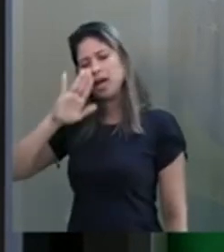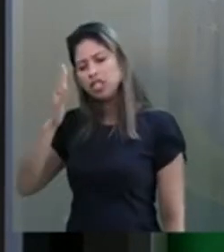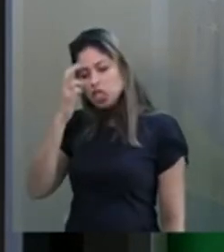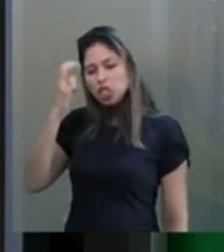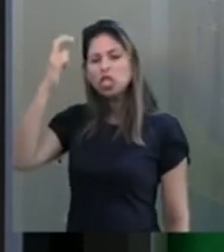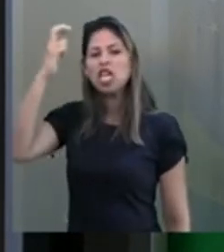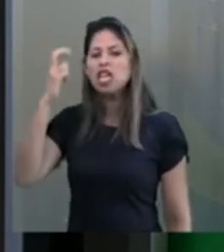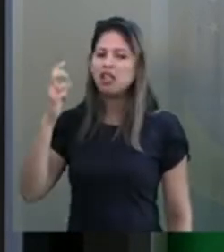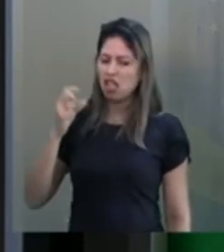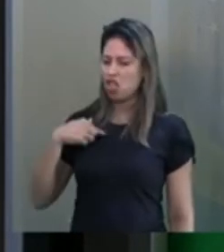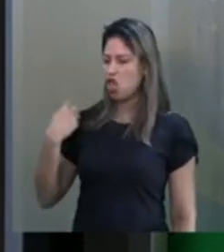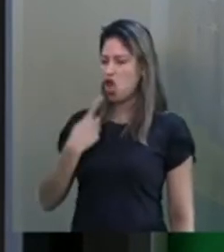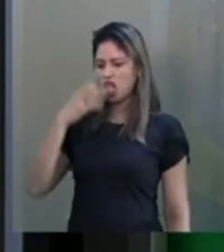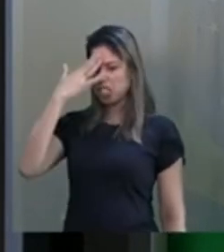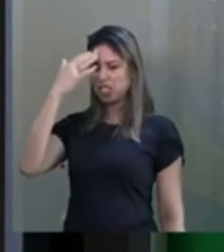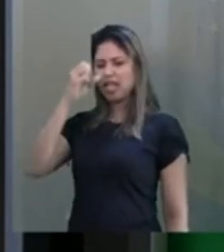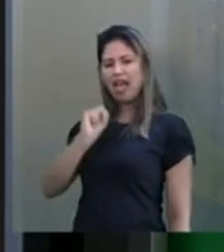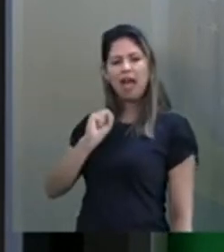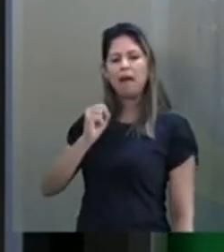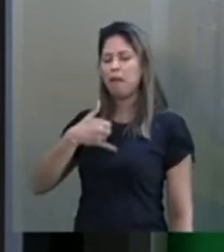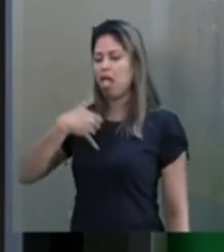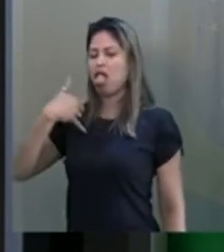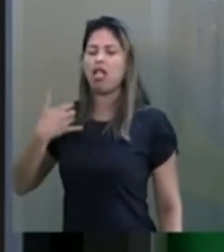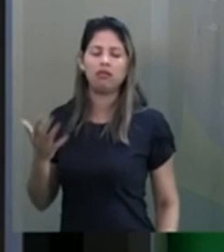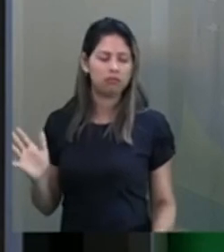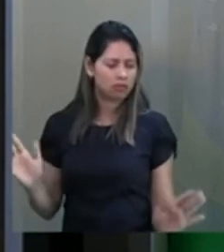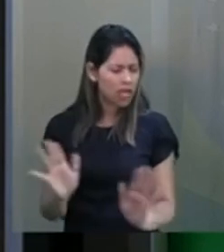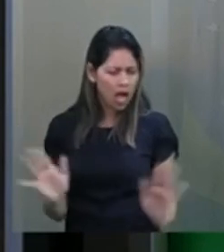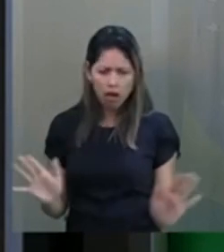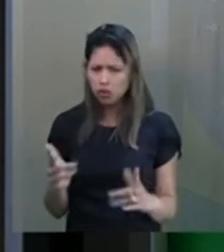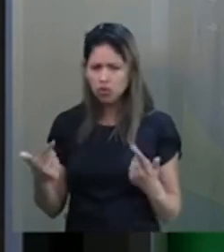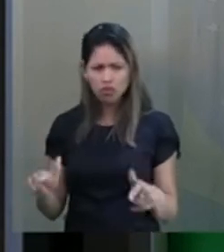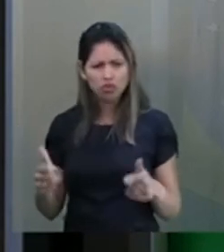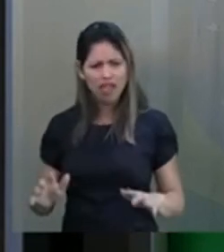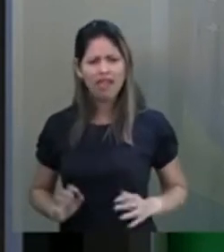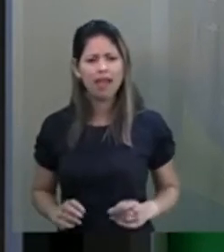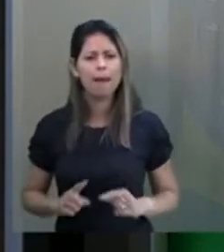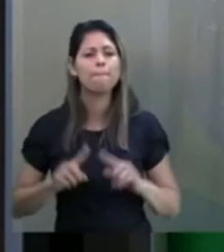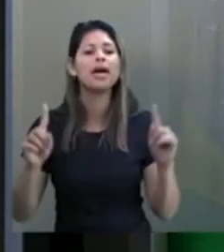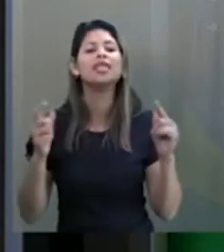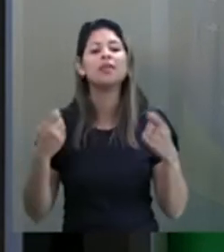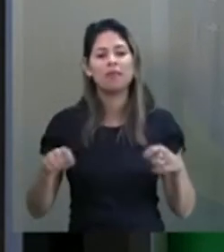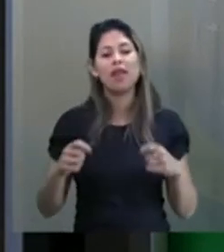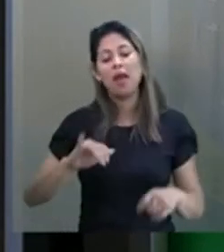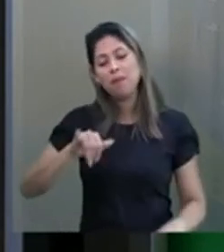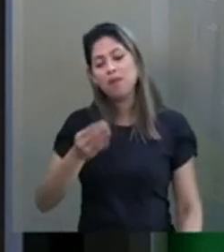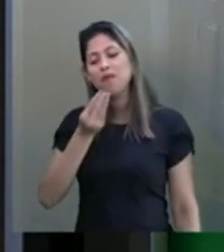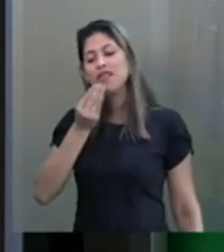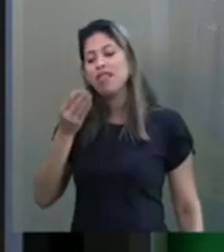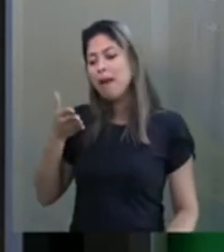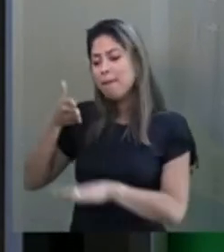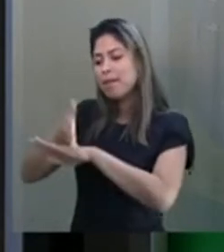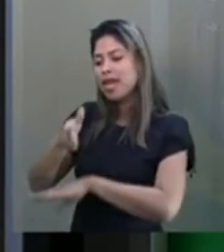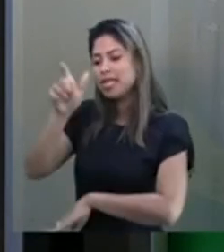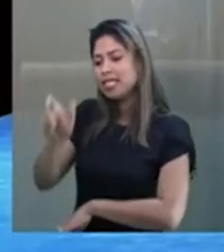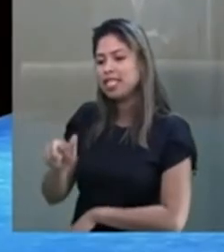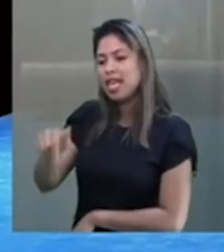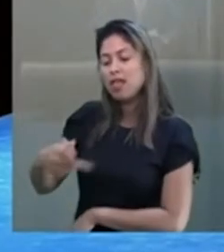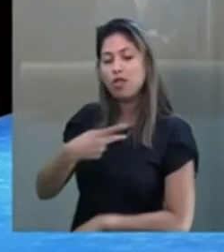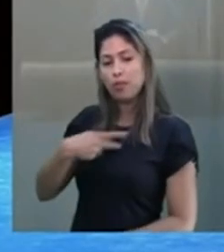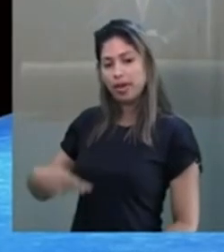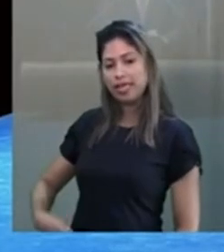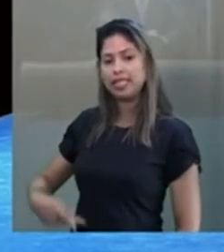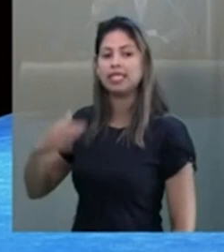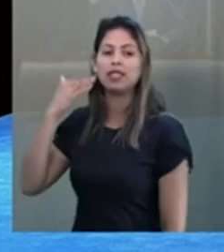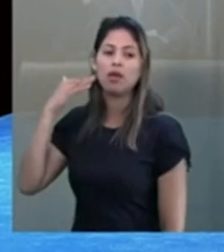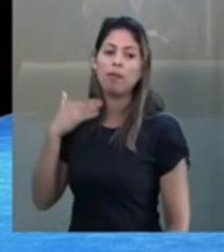estamos aqui somos mais sábios que os outros. É isso que nós precisamos acabar. E aproveitando a presença do presidente do Banco Central aqui, com todo respeito ao presidente